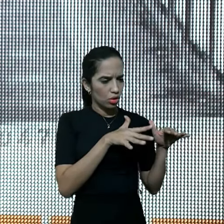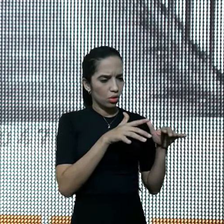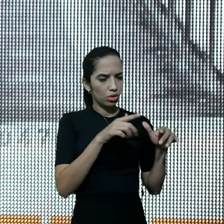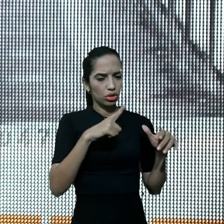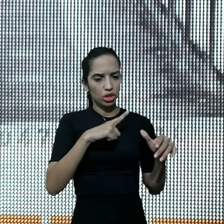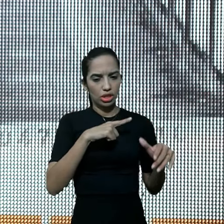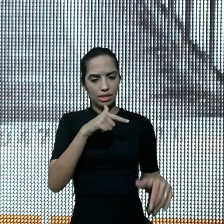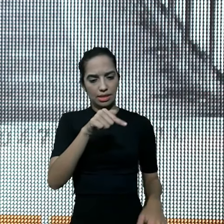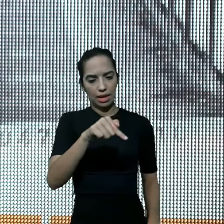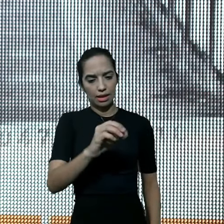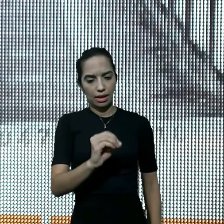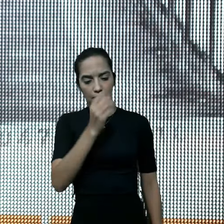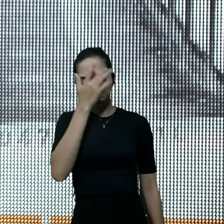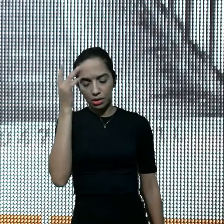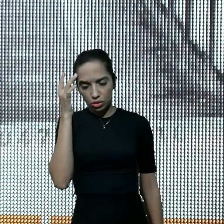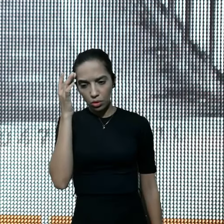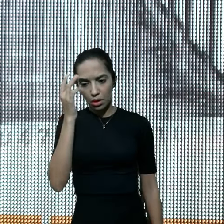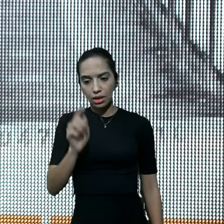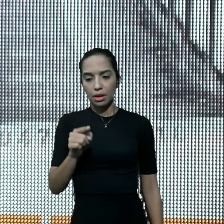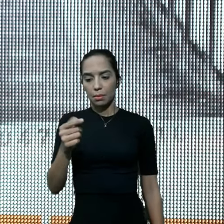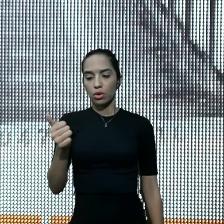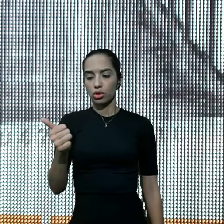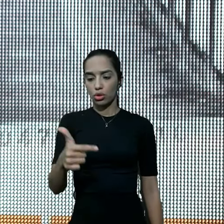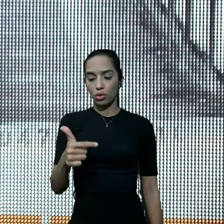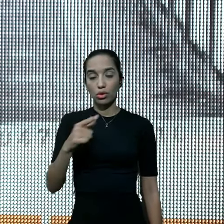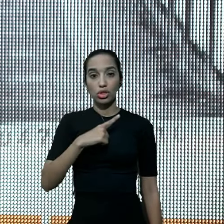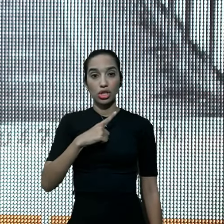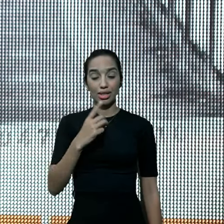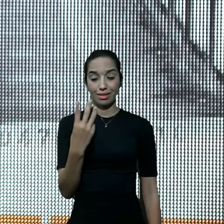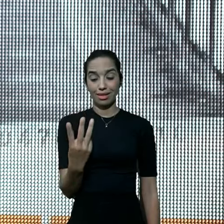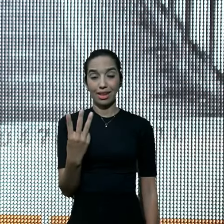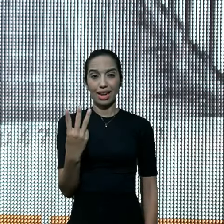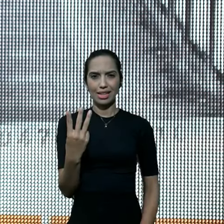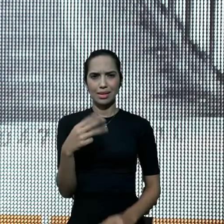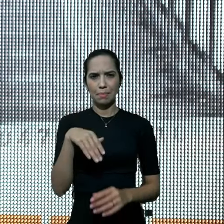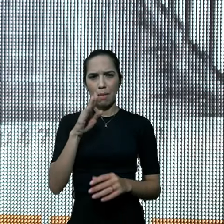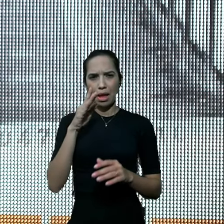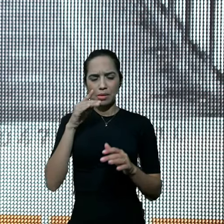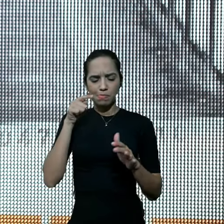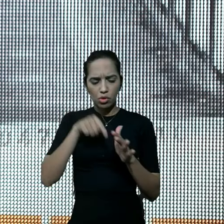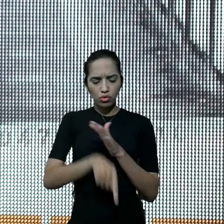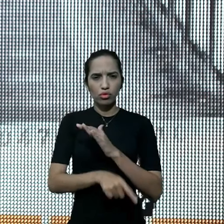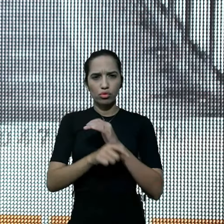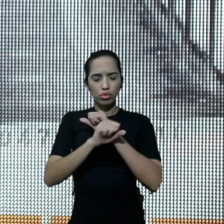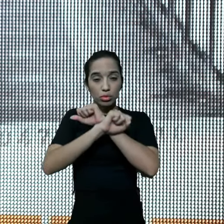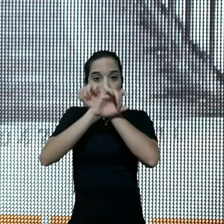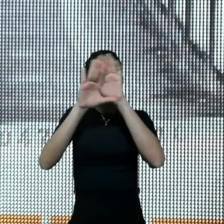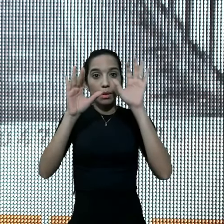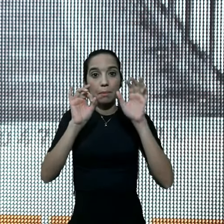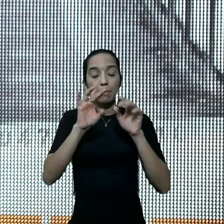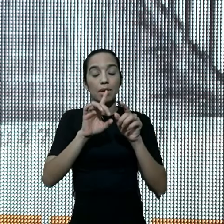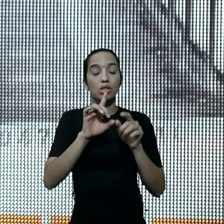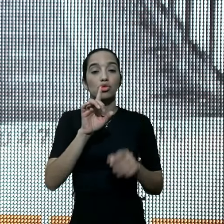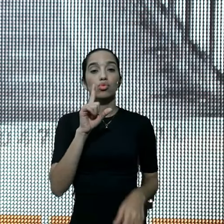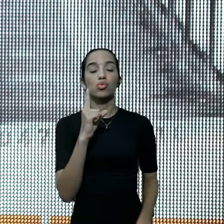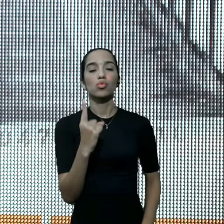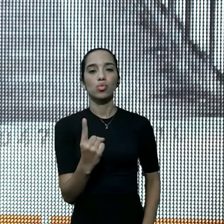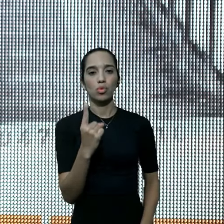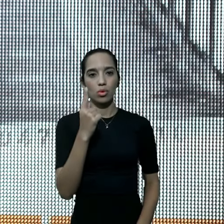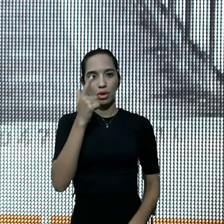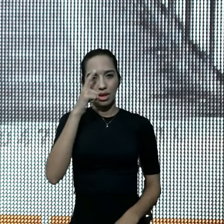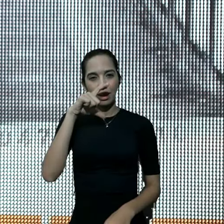Jesus tinha doze, tinham três, que recebiam o nível maior, de revelação, mas tinha apenas um, a quem ele